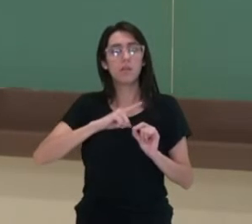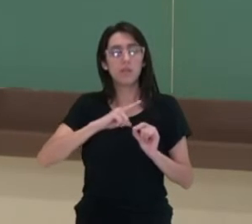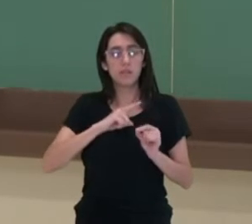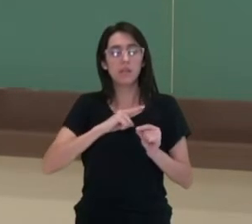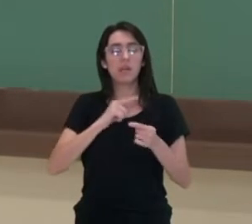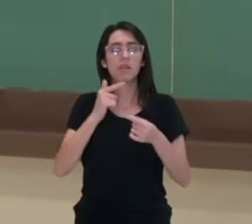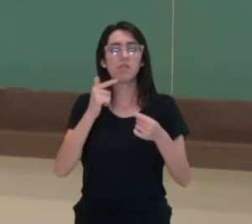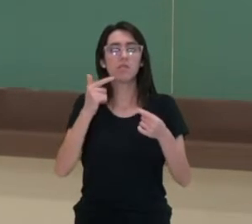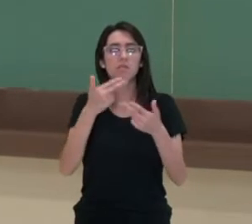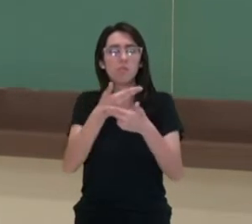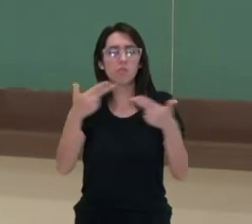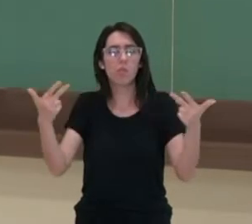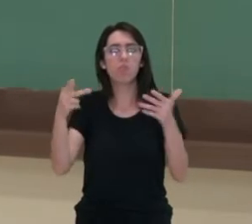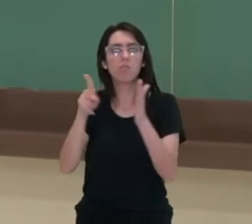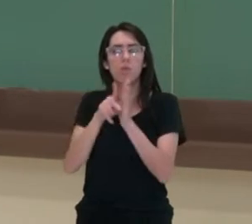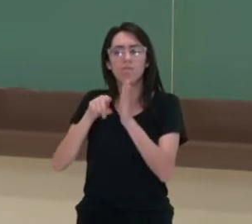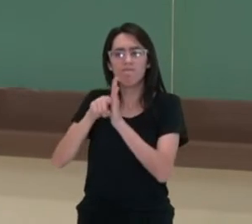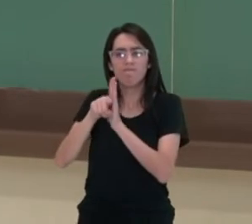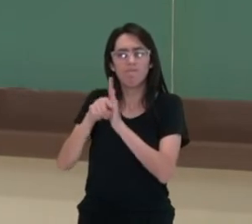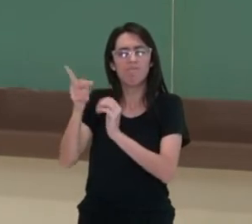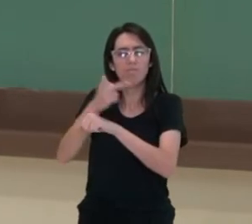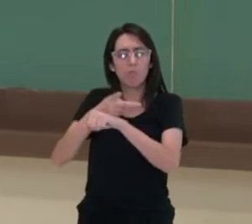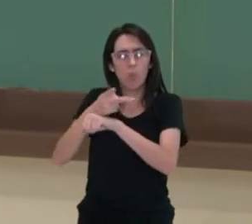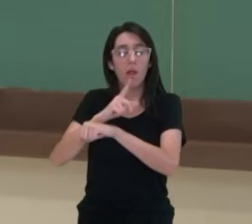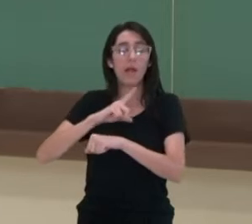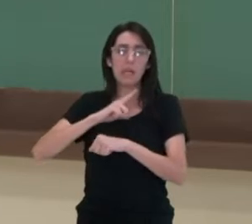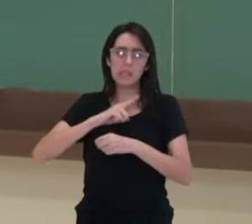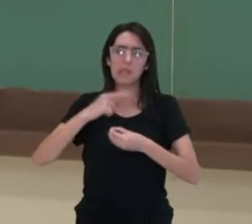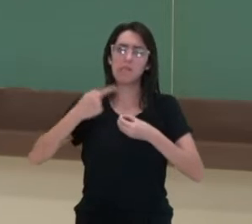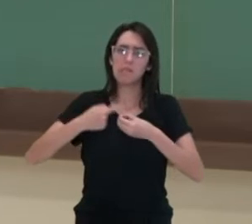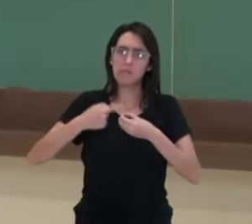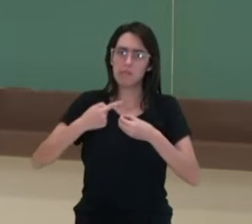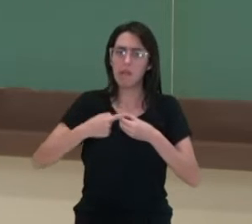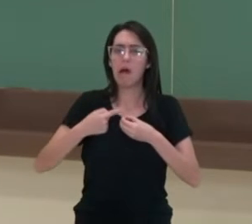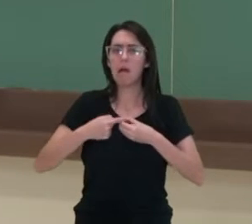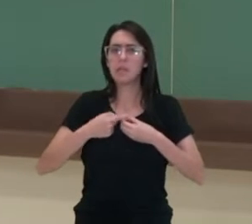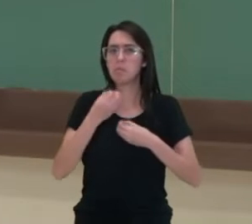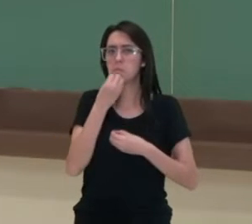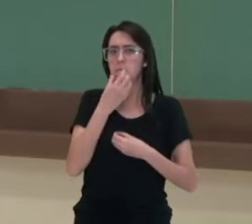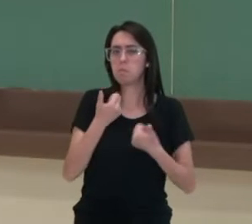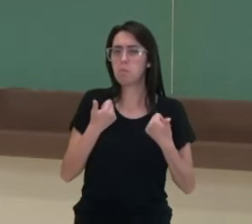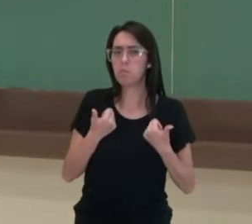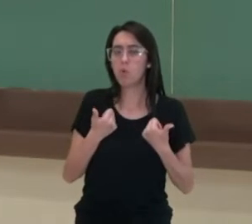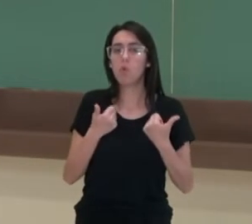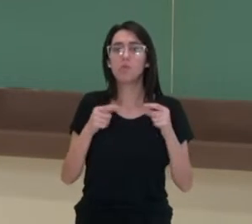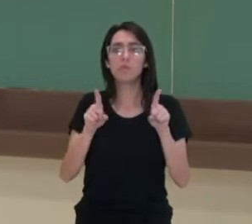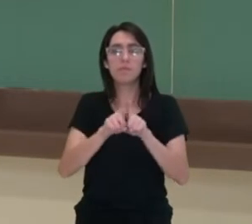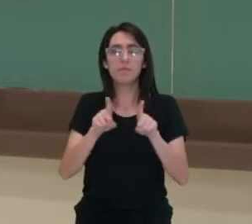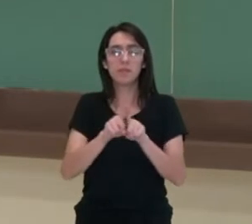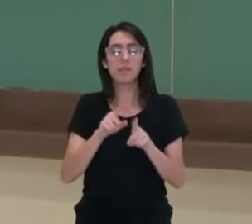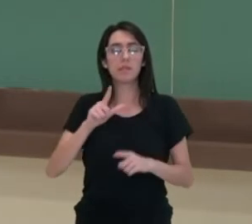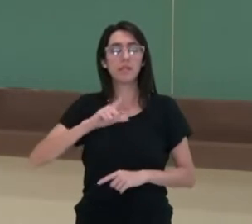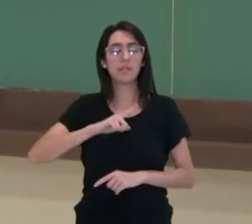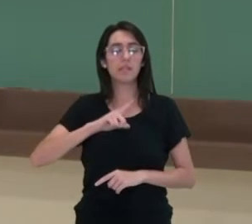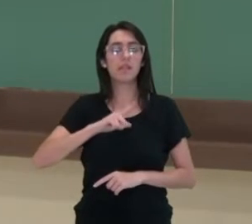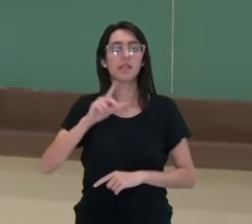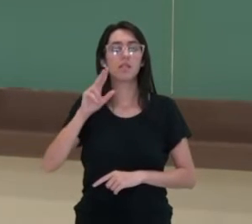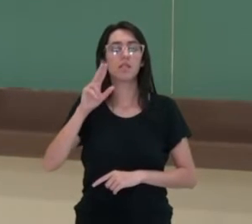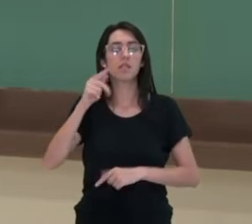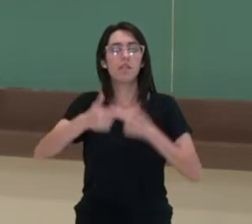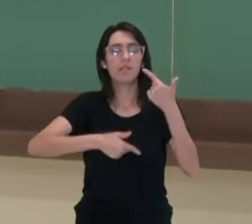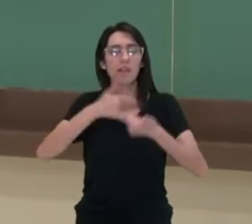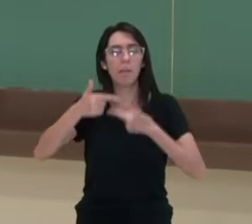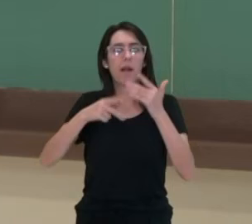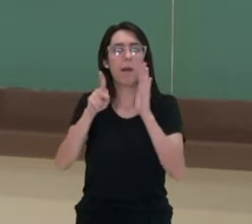bem exploratórios. Então nós vamos ter cidades bem contextuais, nós vamos ter a utilização da pecuária,